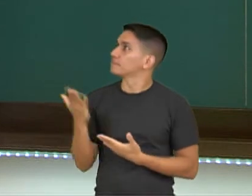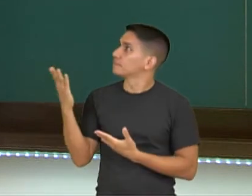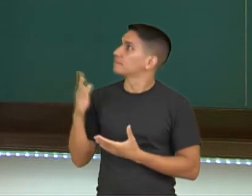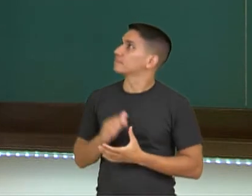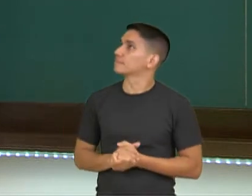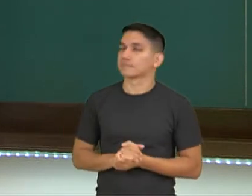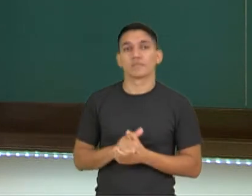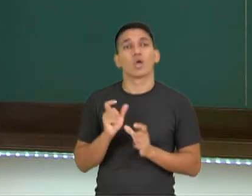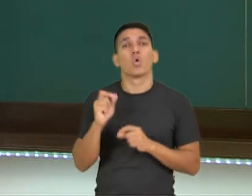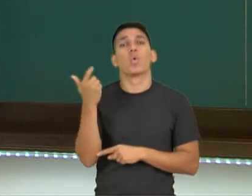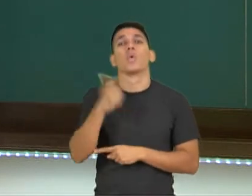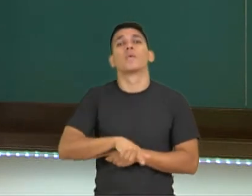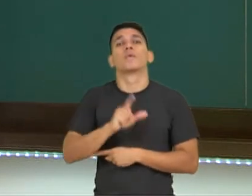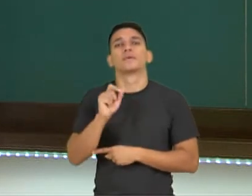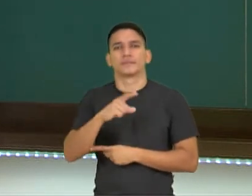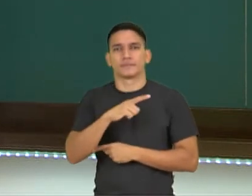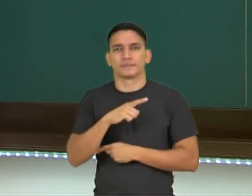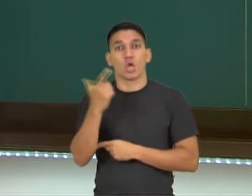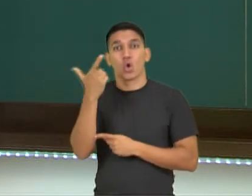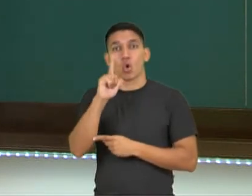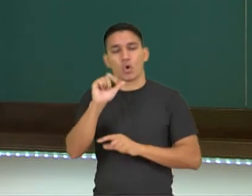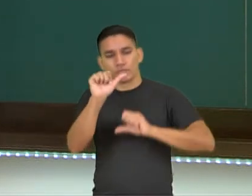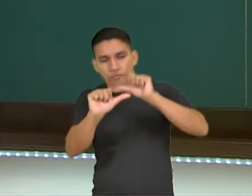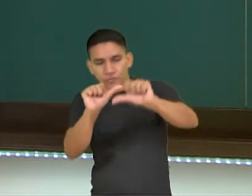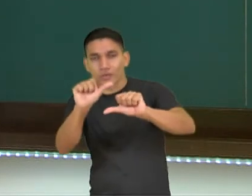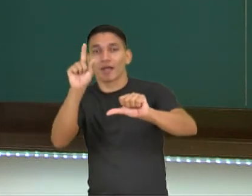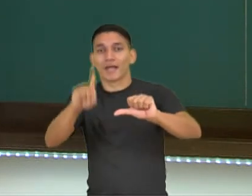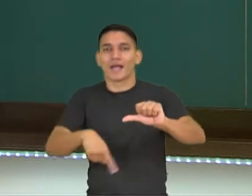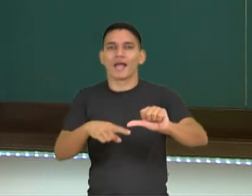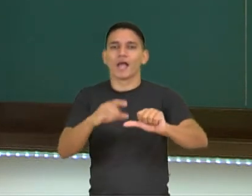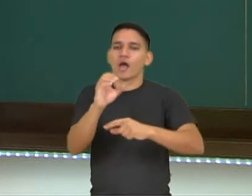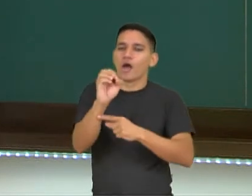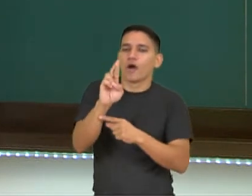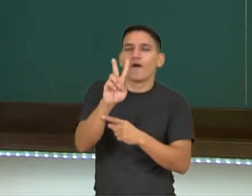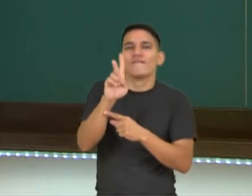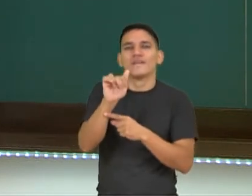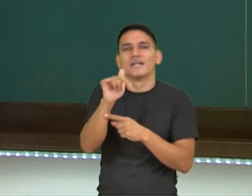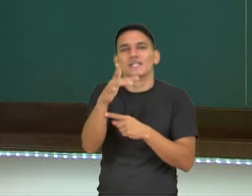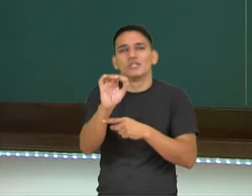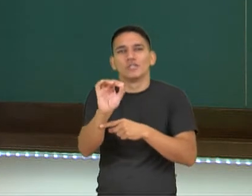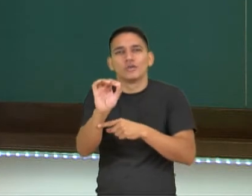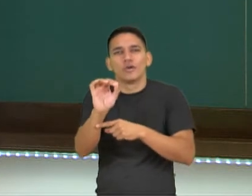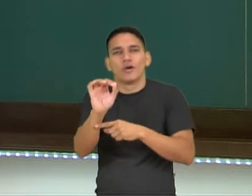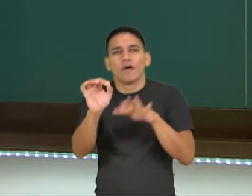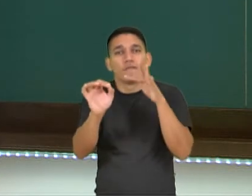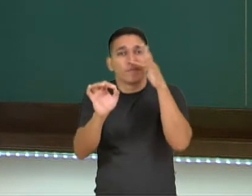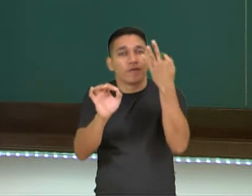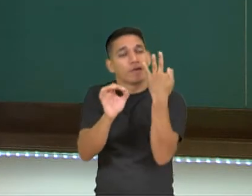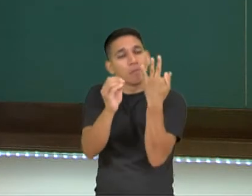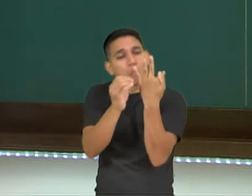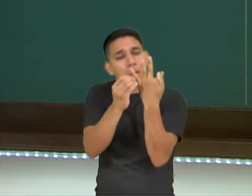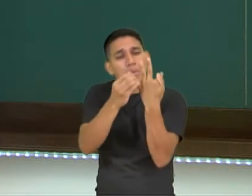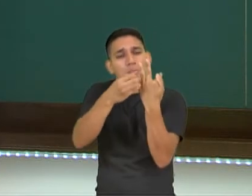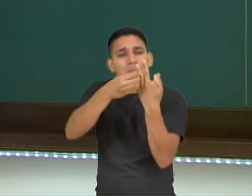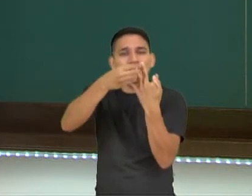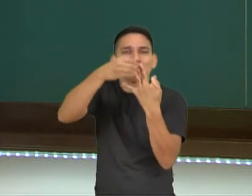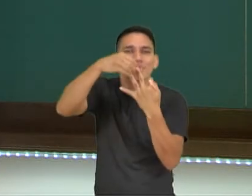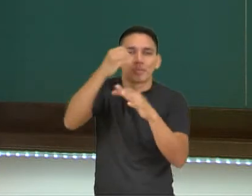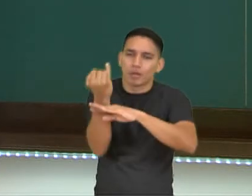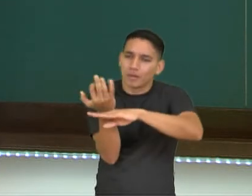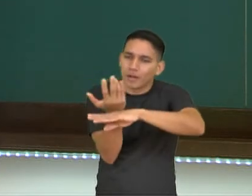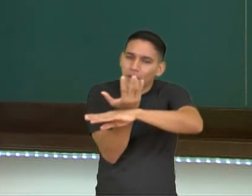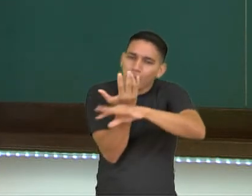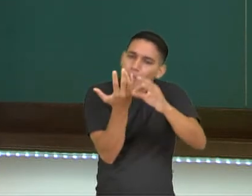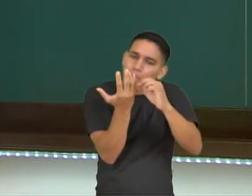E aí, o que mais? Vejam, outro fenômeno que nós temos é o orvalho sendo produzido nas plantas,